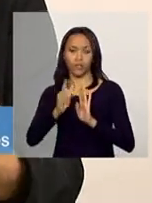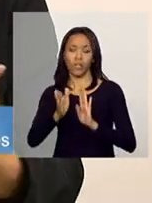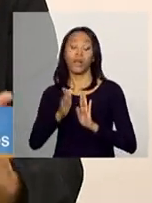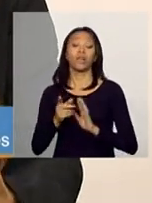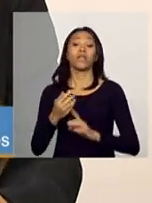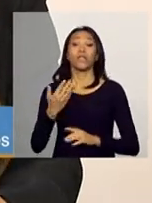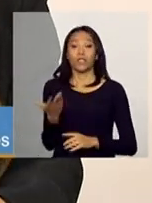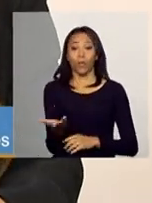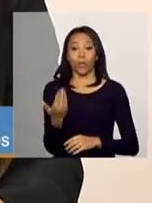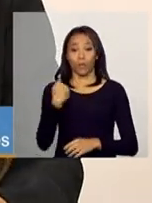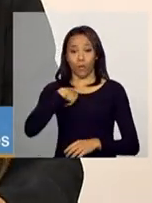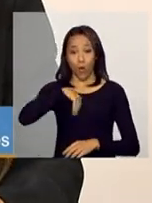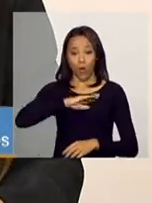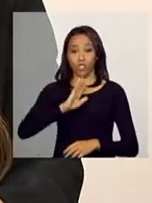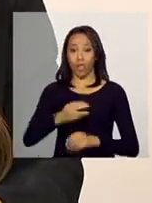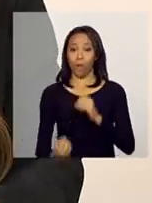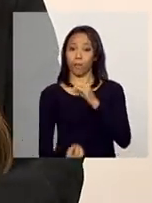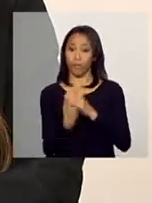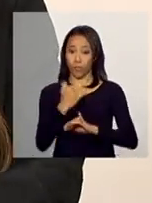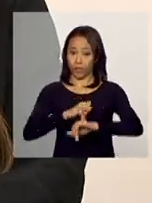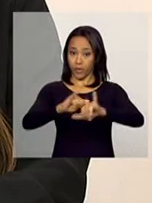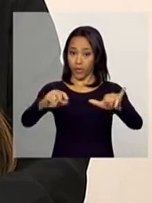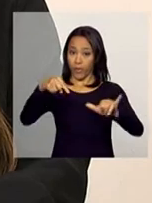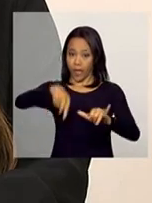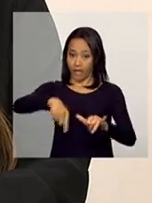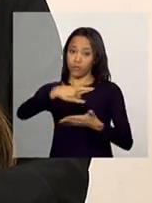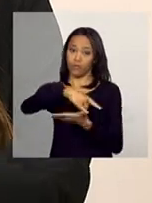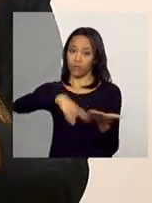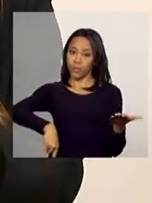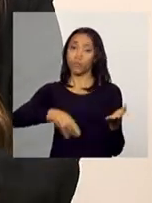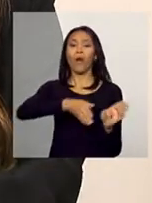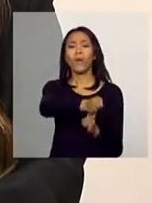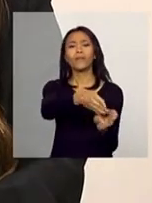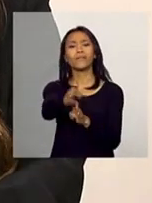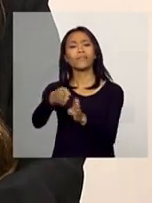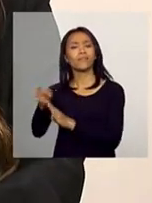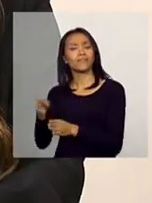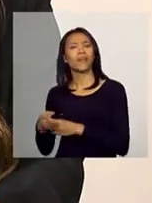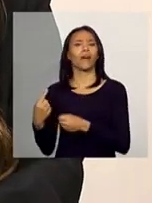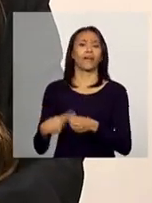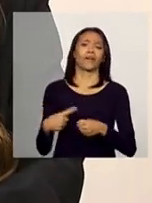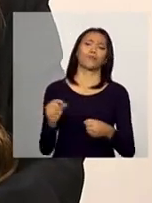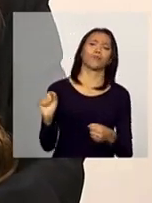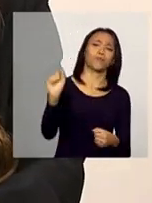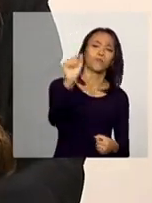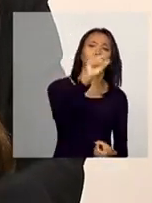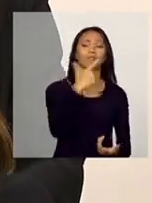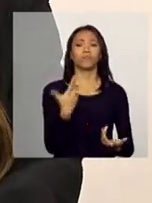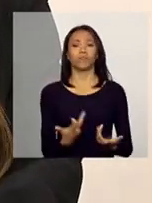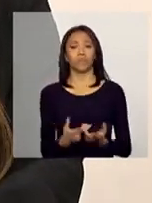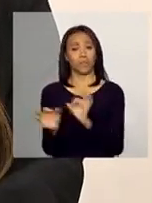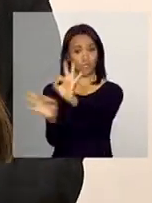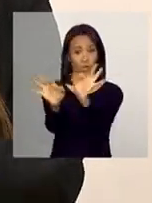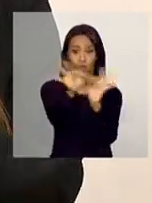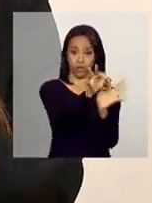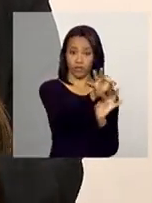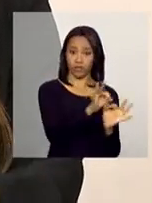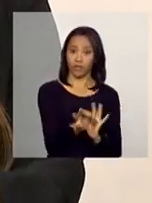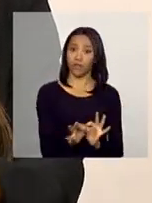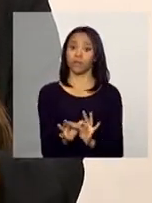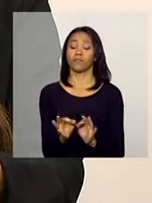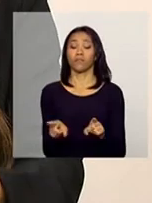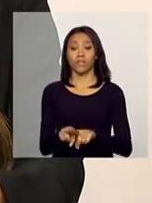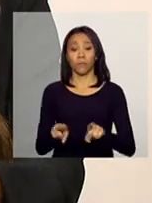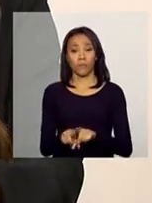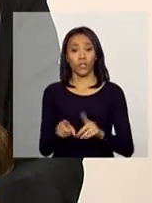Na realidade, a gente publicou essa instrução operacional para que o município, para dar algumas diretrizes para a organização do município em conjunto